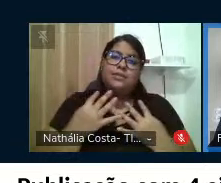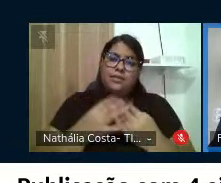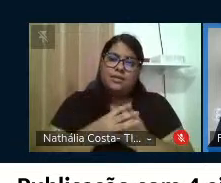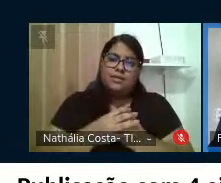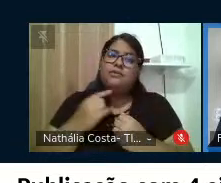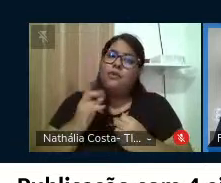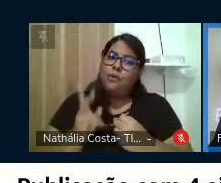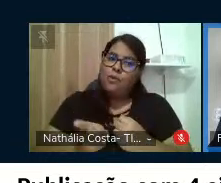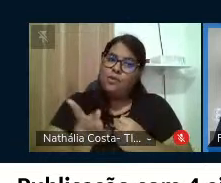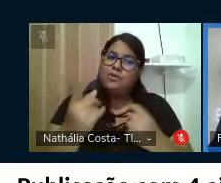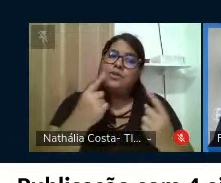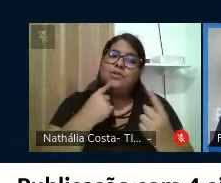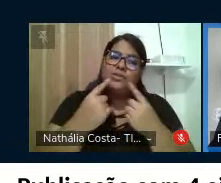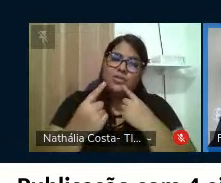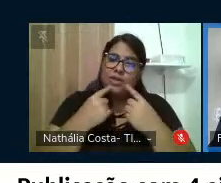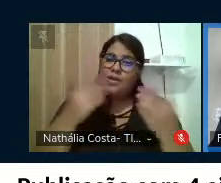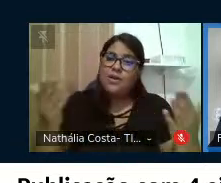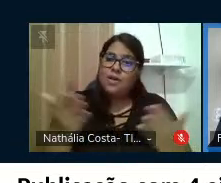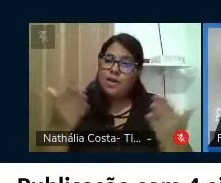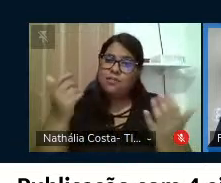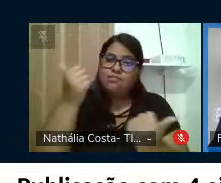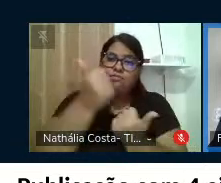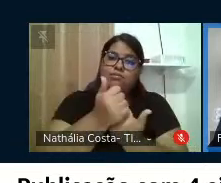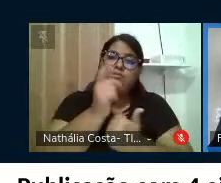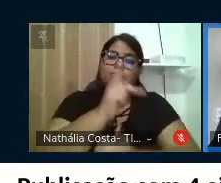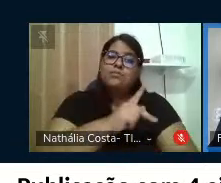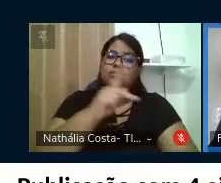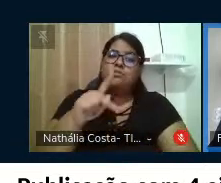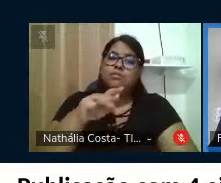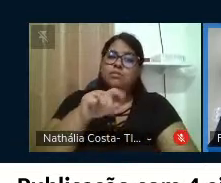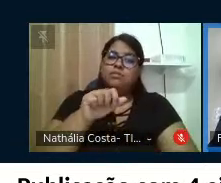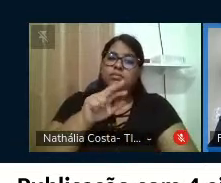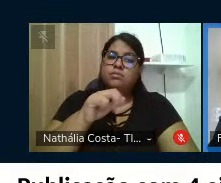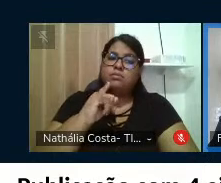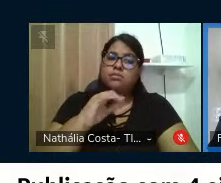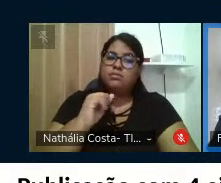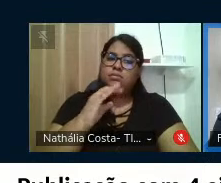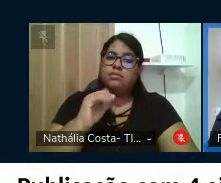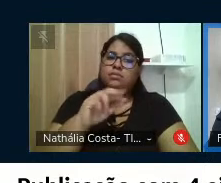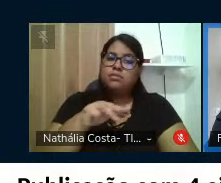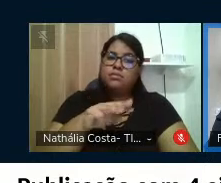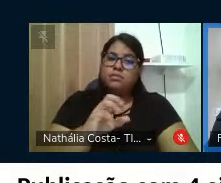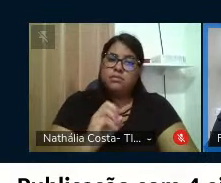continuar esse diálogo aqui, passando para a nossa professora Maria do Carmo, né,